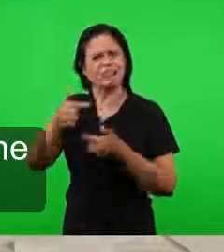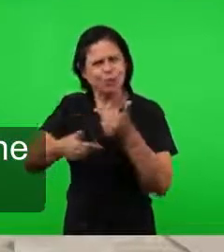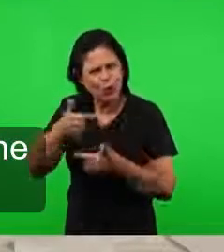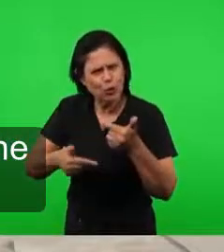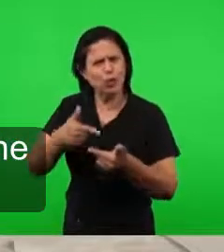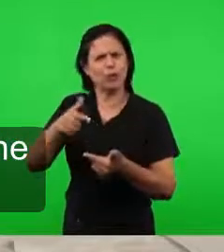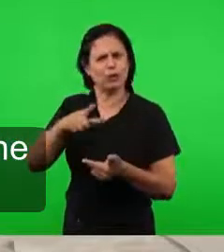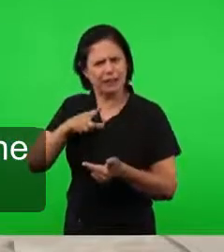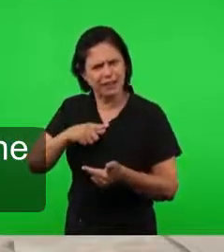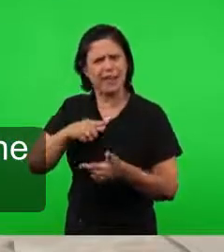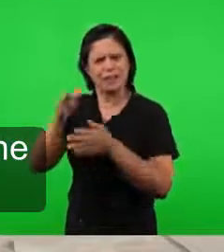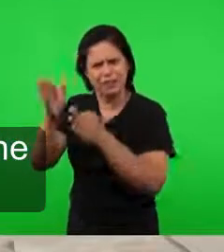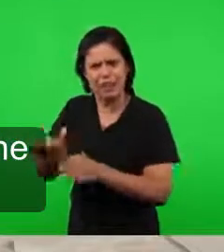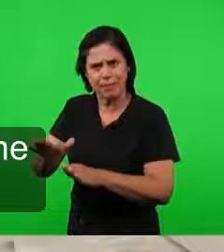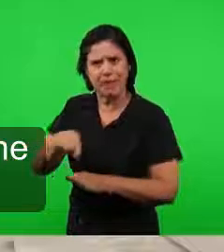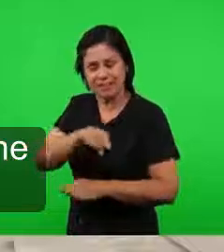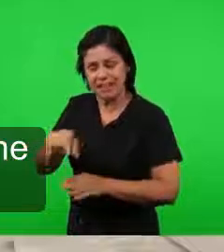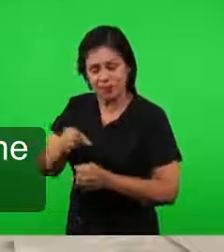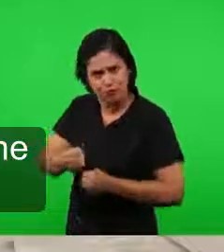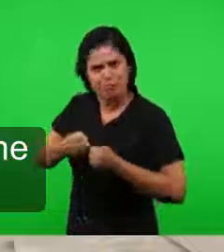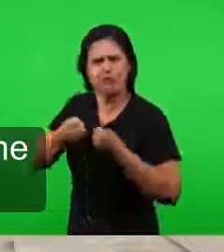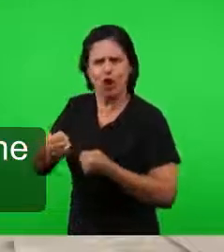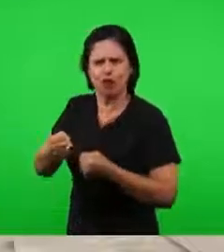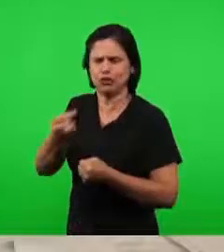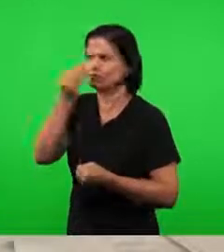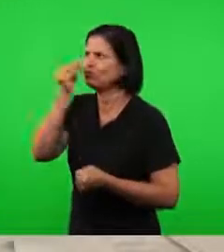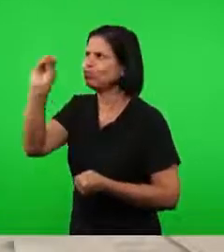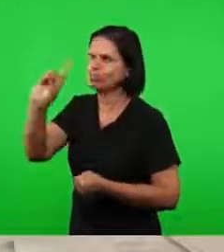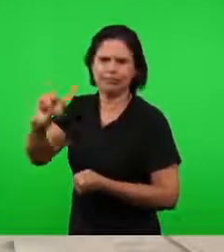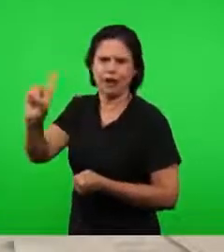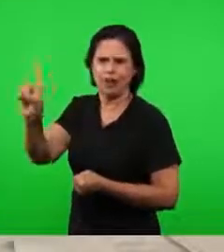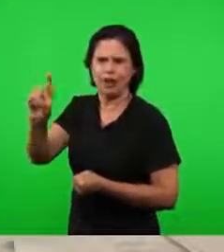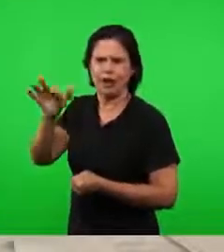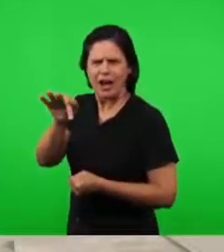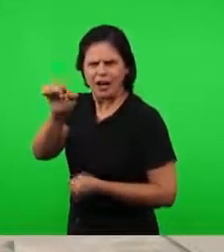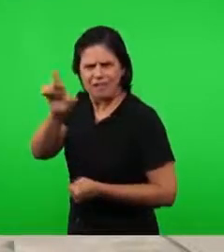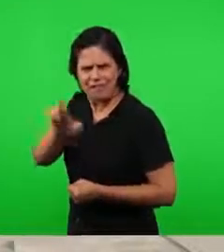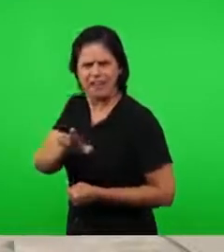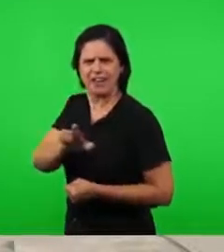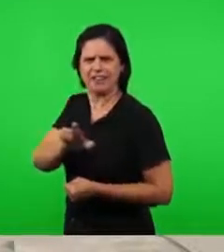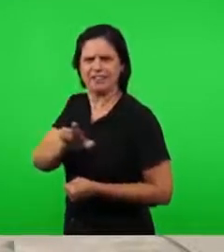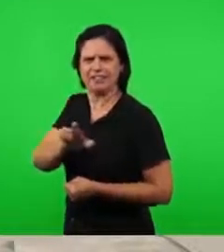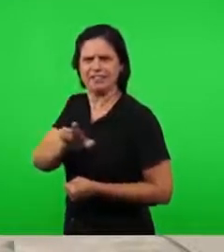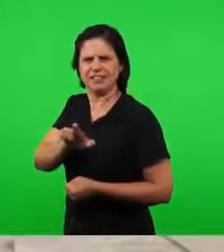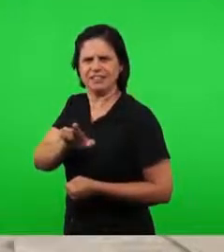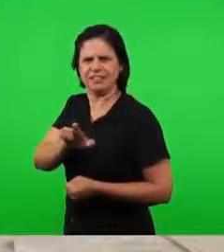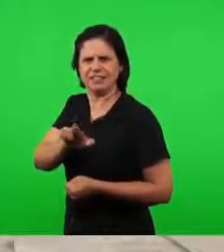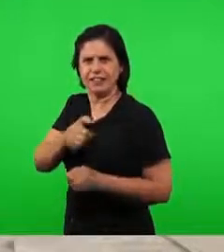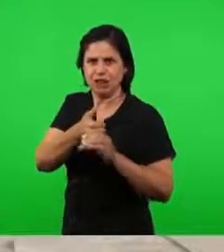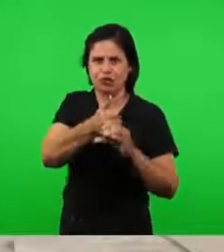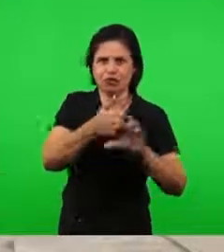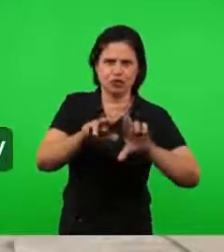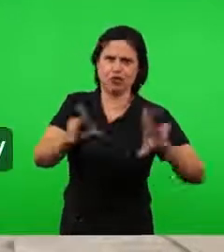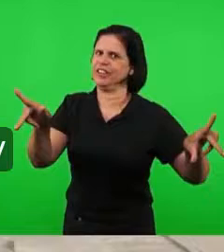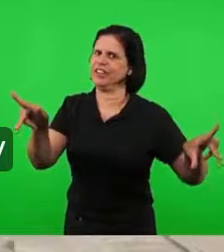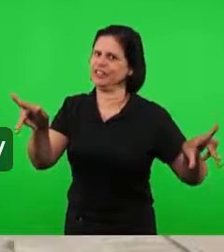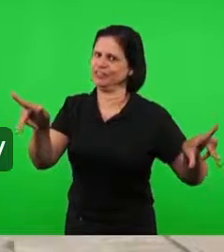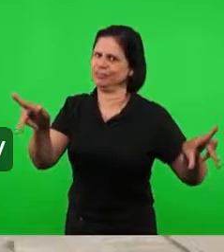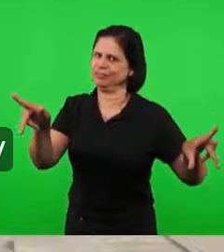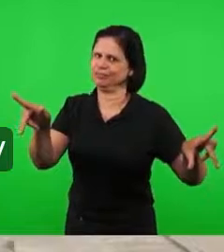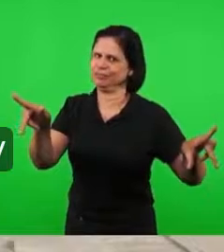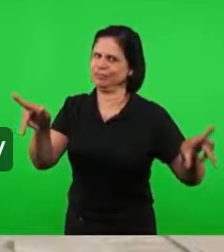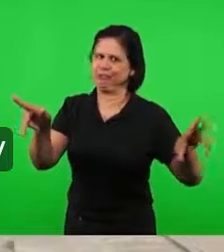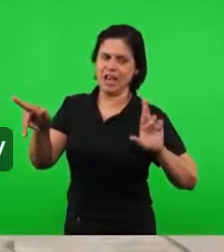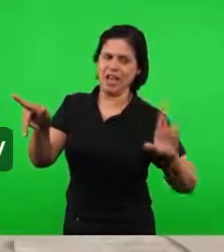fiéis, era a fortaleza. É não negar a fé. A fé era uma coisa, e cristianismo era outra coisa, era